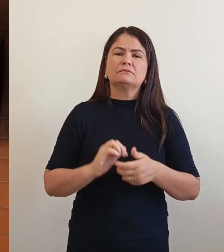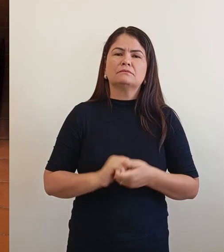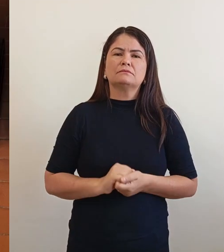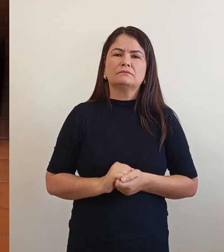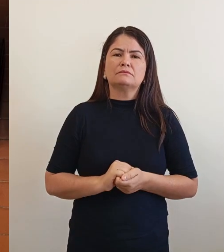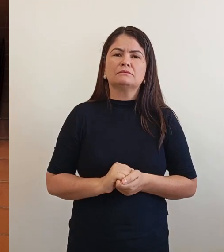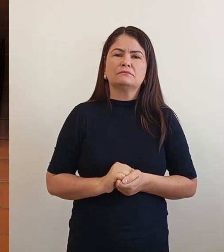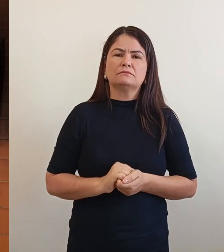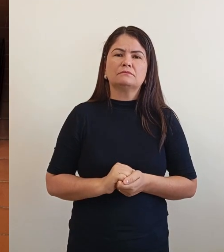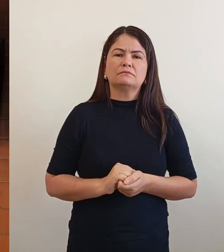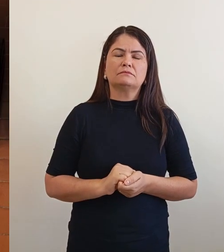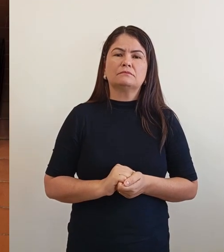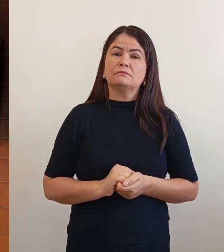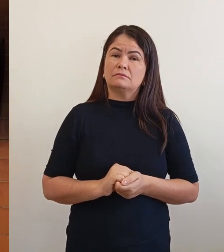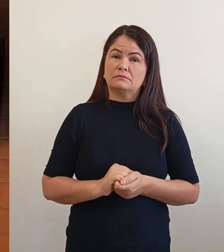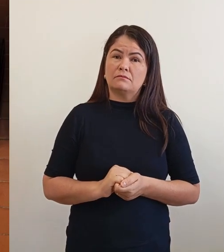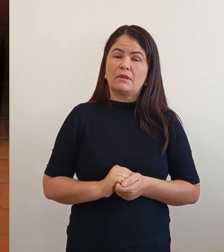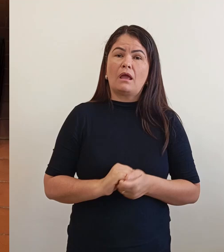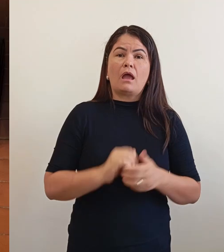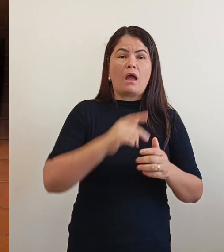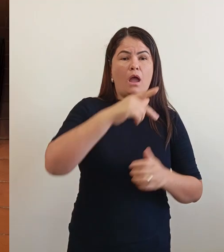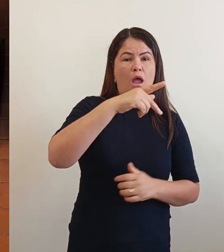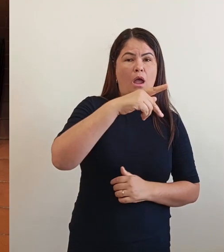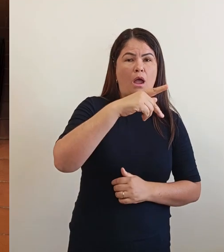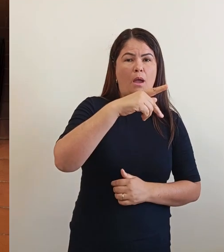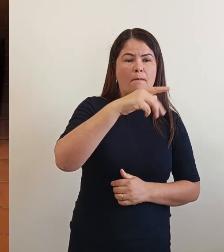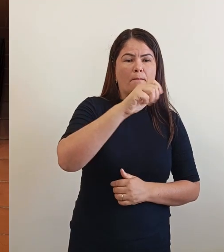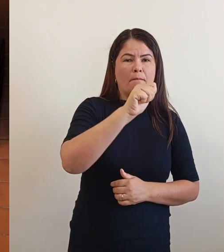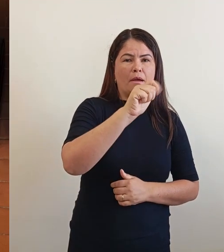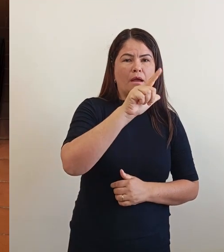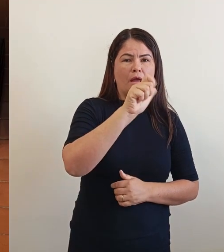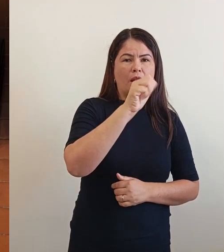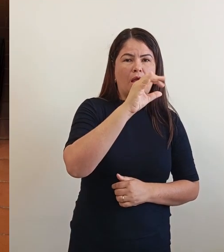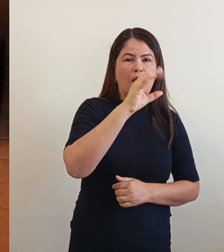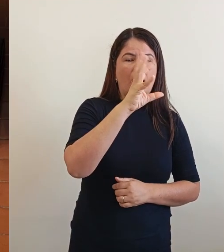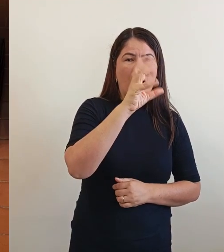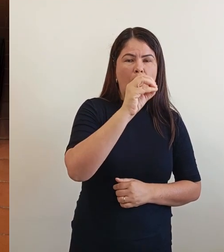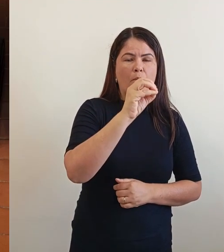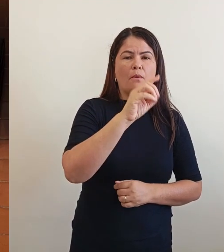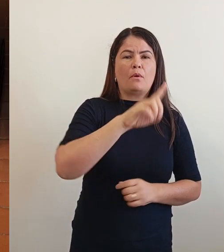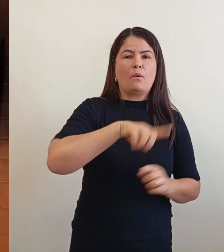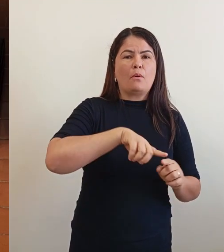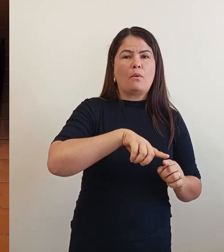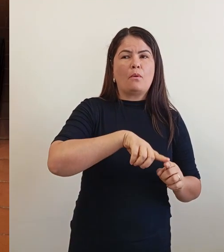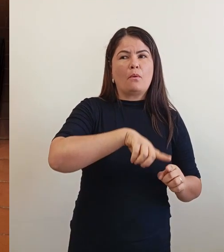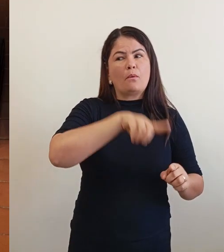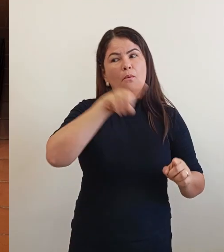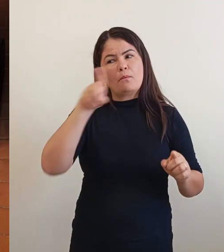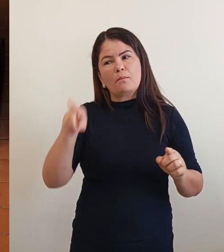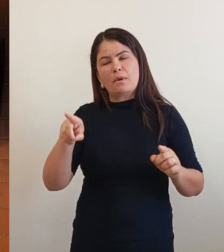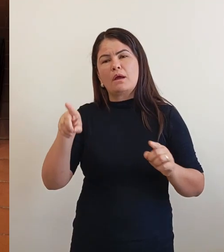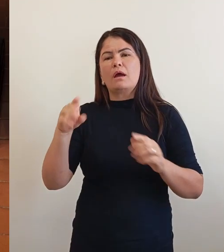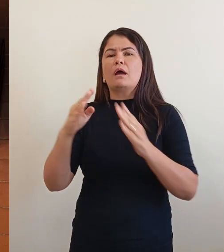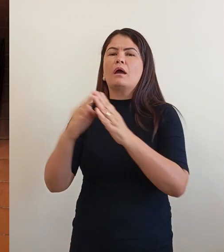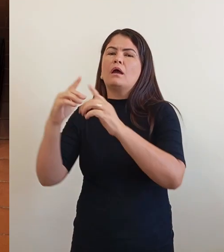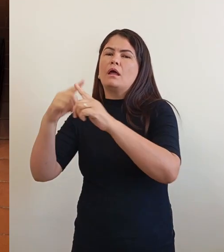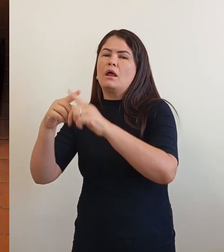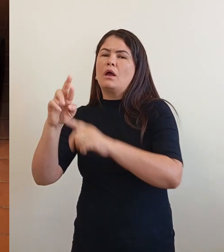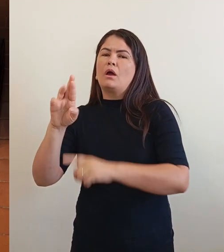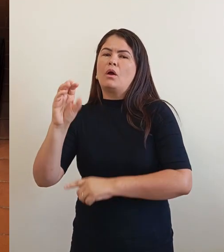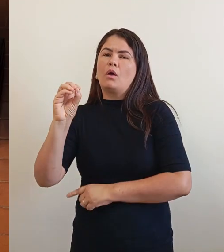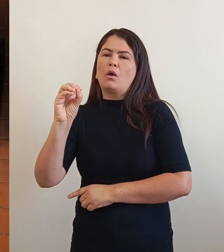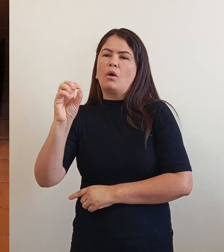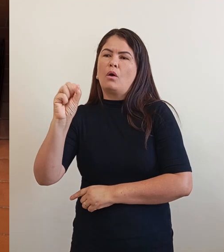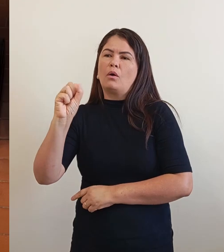lá para a igreja do Rosário, poderia trabalhar também, poder pôr as faixas. Qual a faixa que segue? A